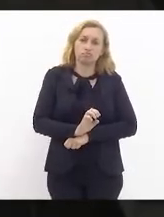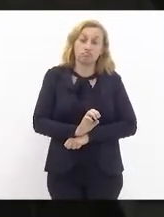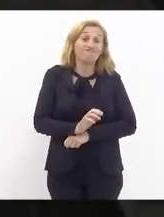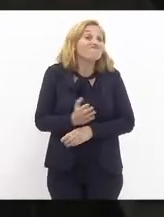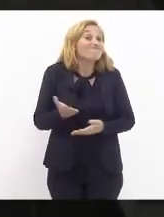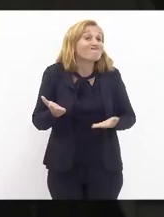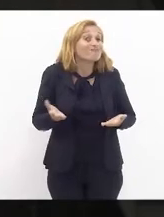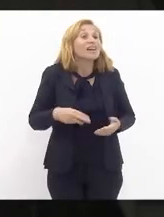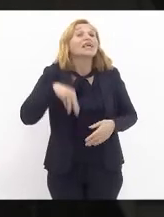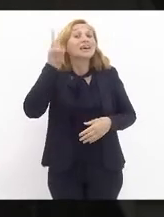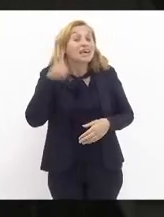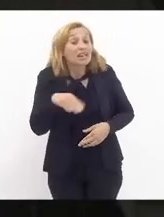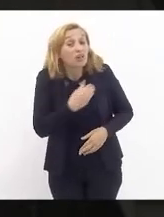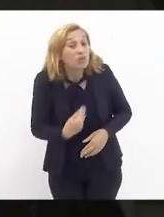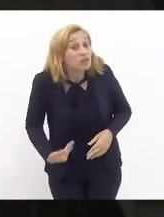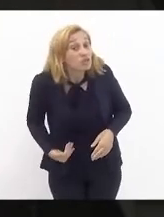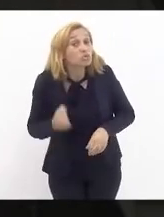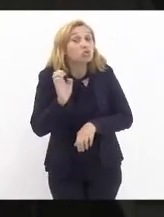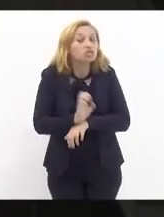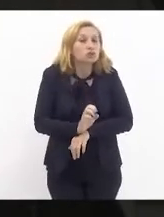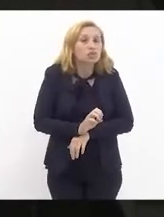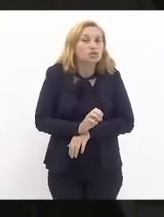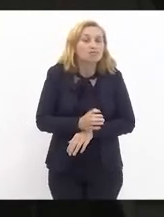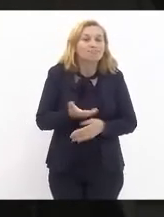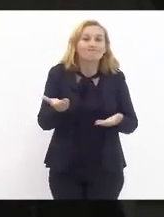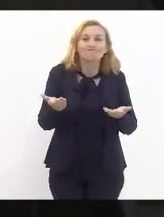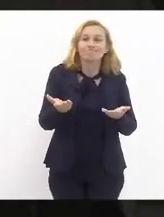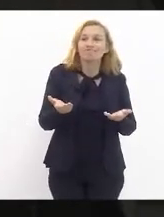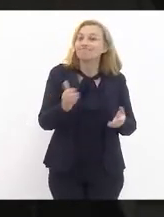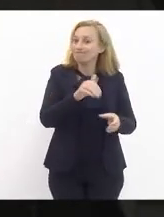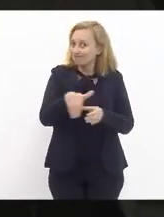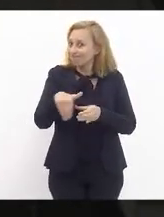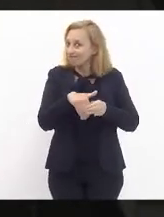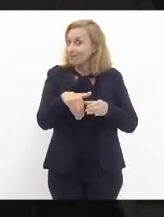E quem é o governador do Estado? Tem repercussão eleitoral.